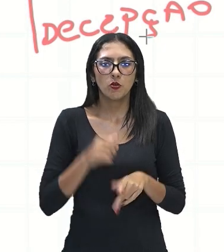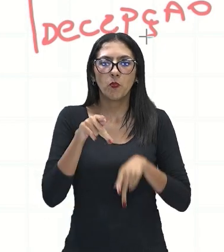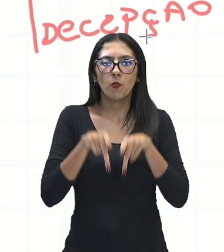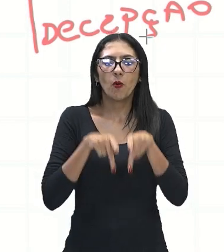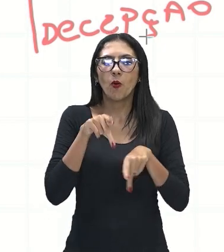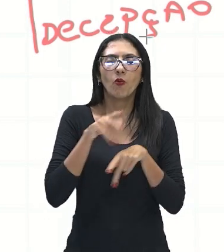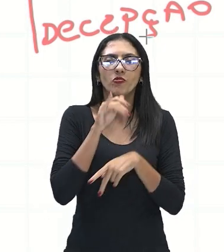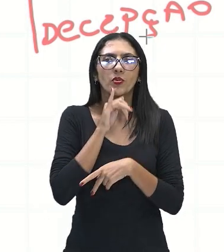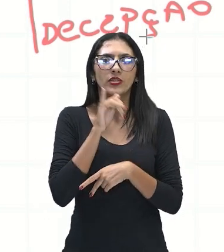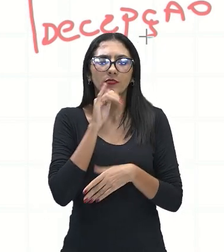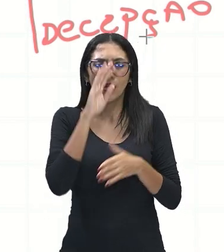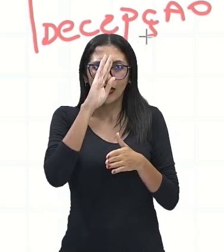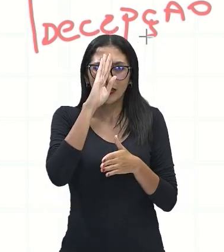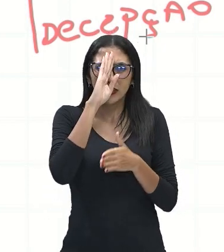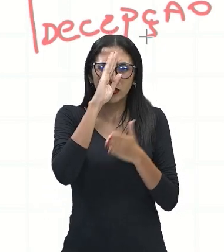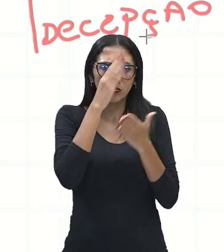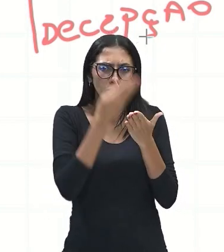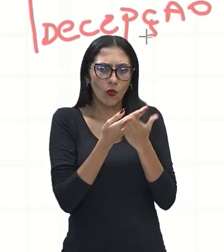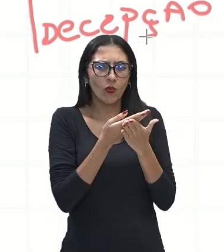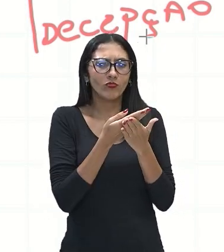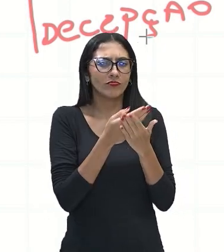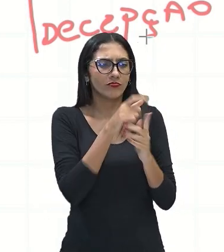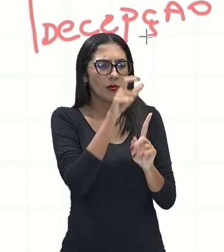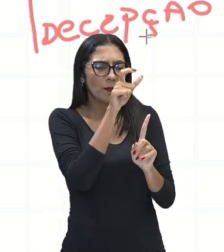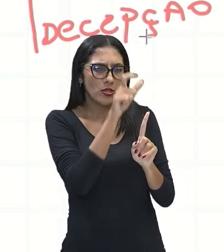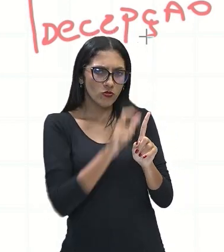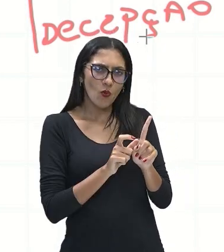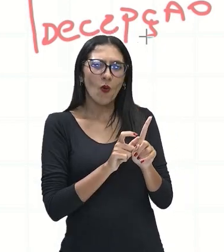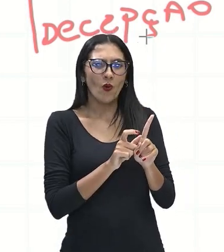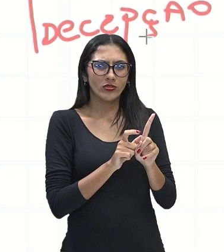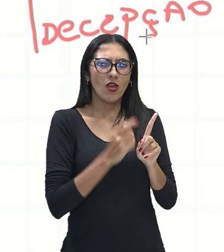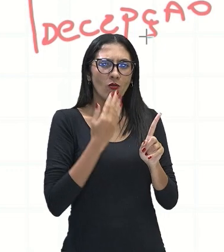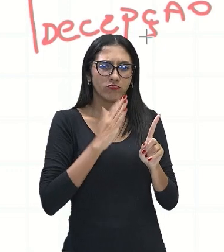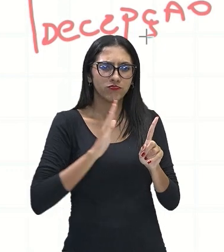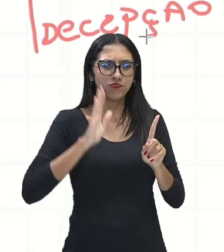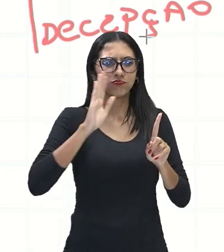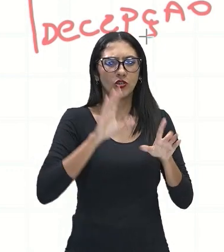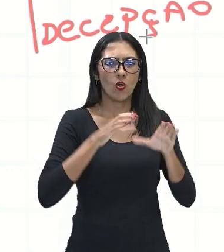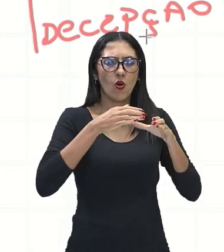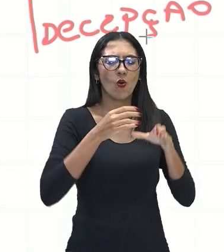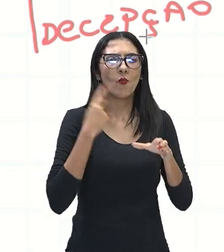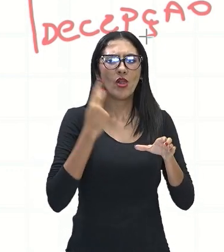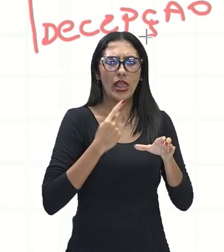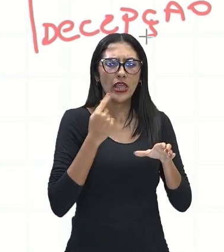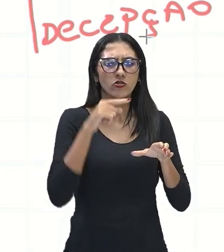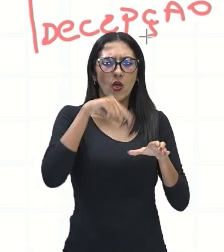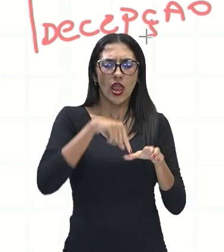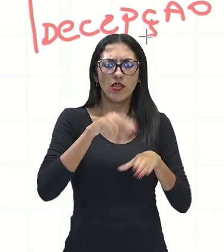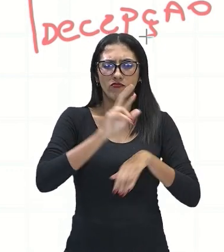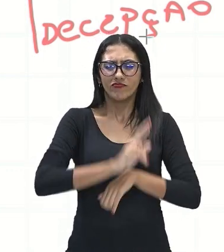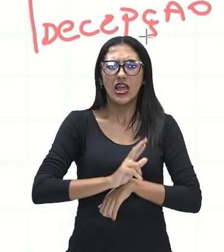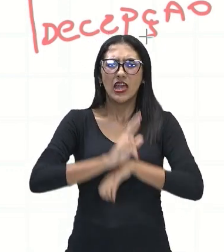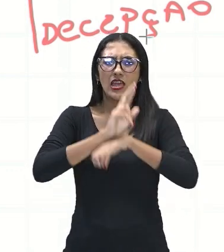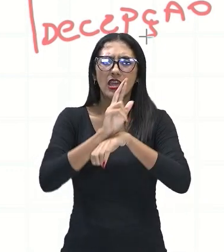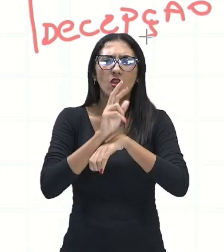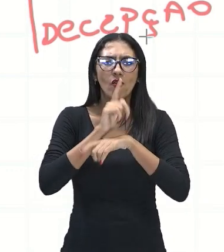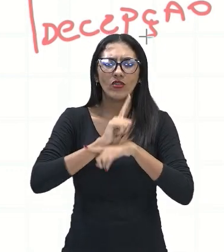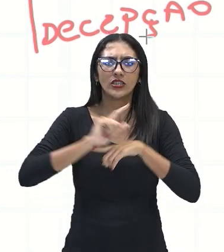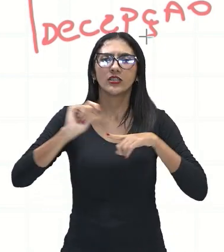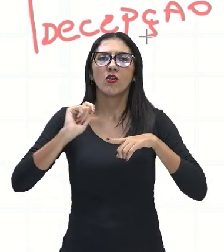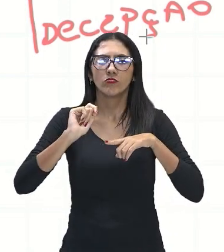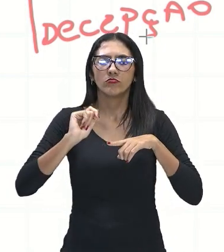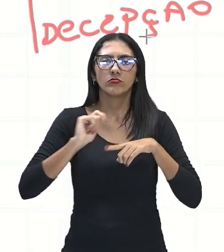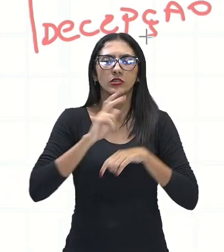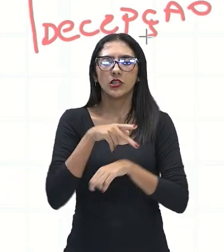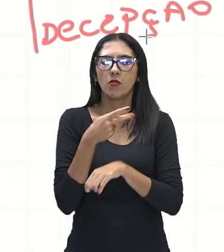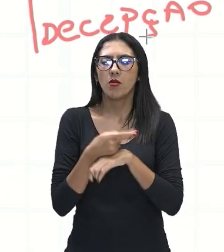acreditado naquela pessoa, naquele governante, né? Votaram nele, elegeram ele, e depois no governo dele só